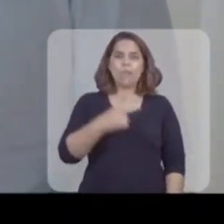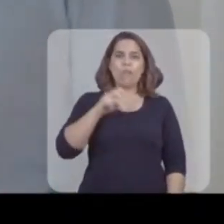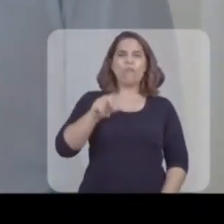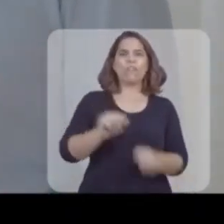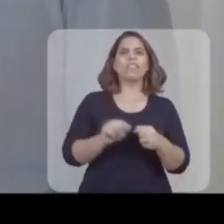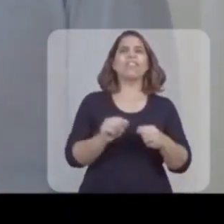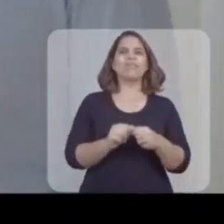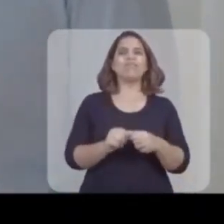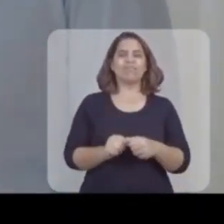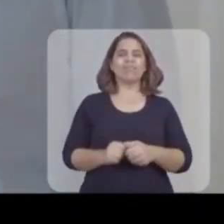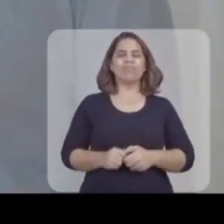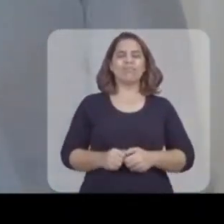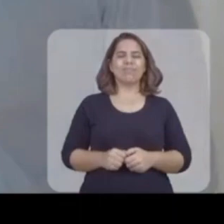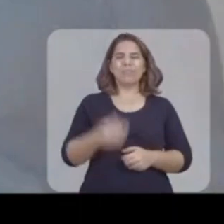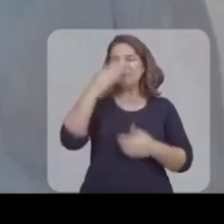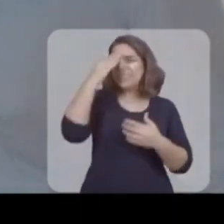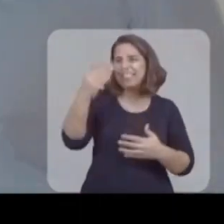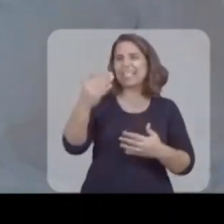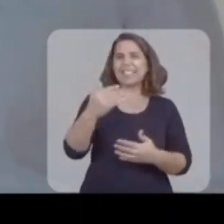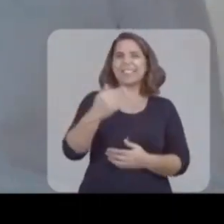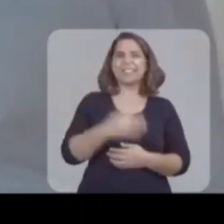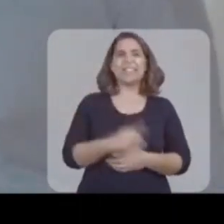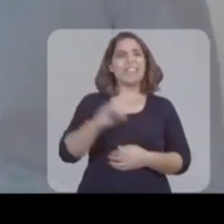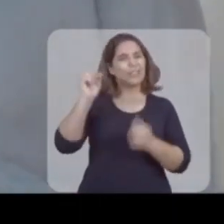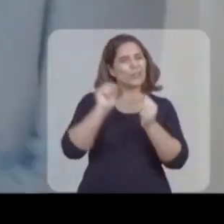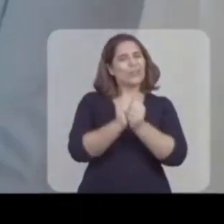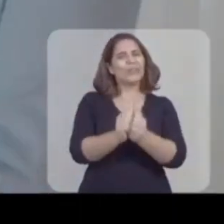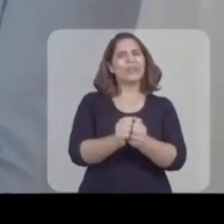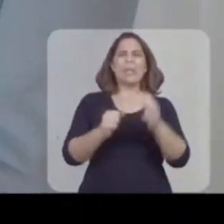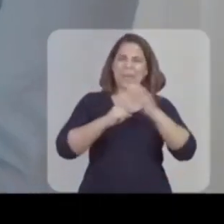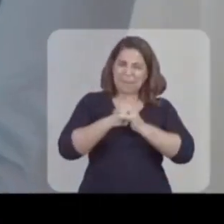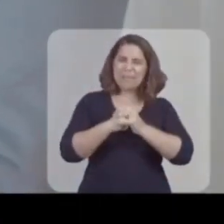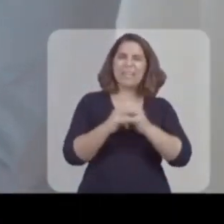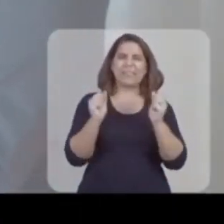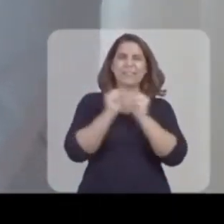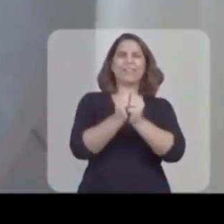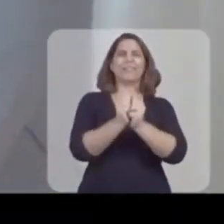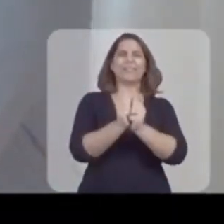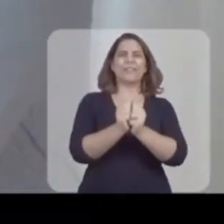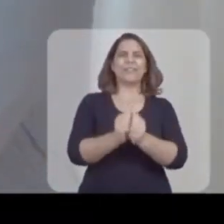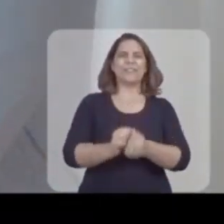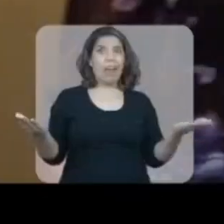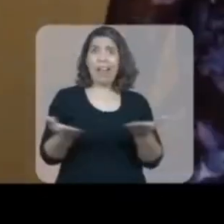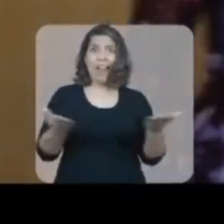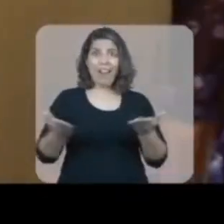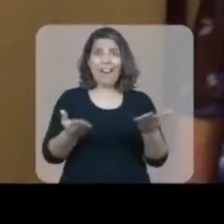E eu vou cumprir, presidente Obrigado Obrigado Deus está conosco Amém Deus está conosco